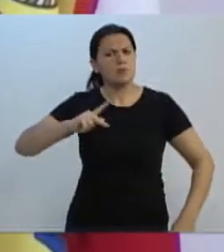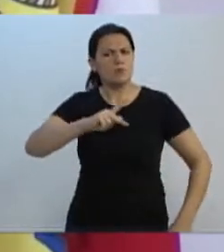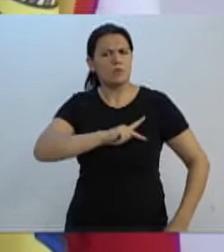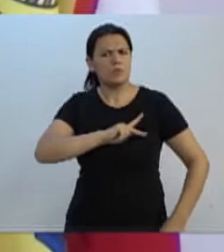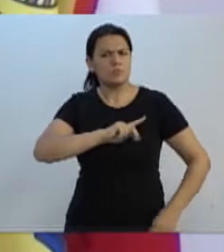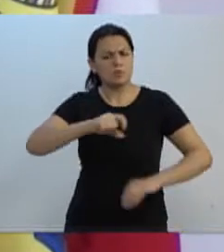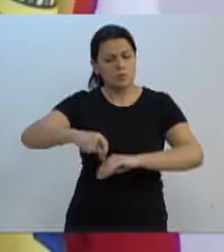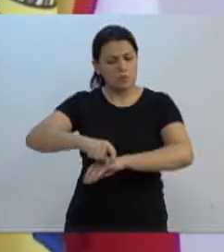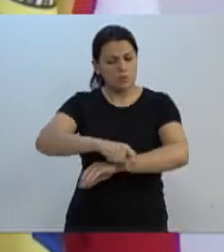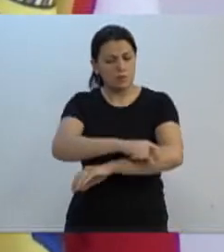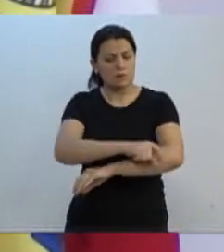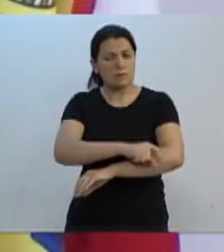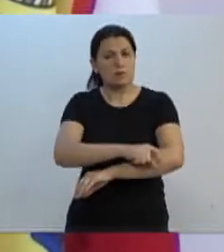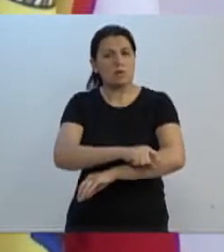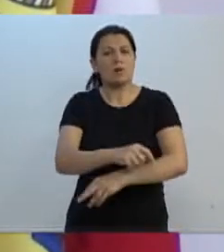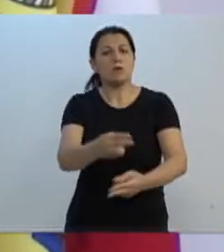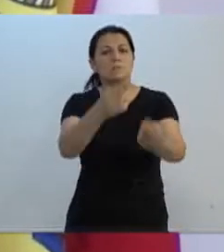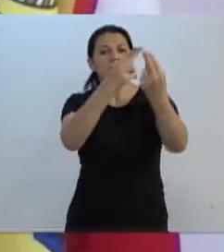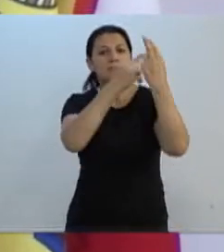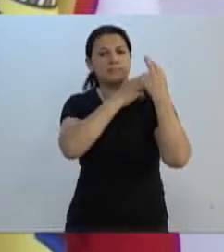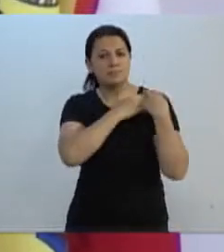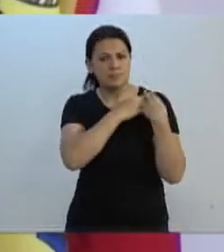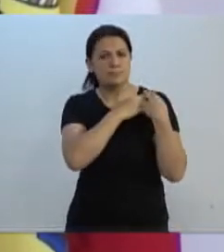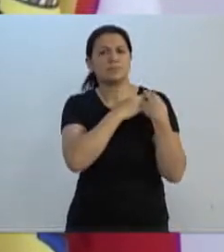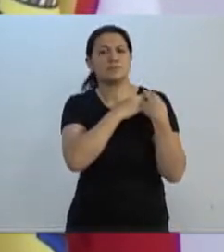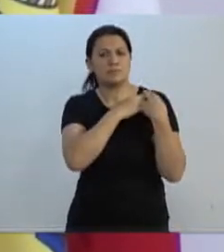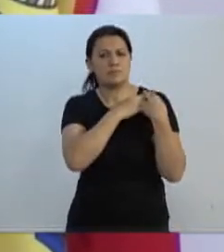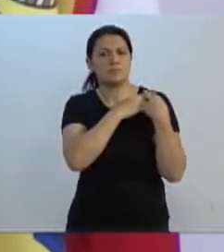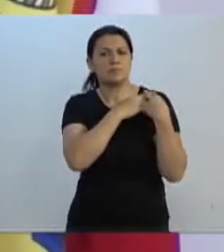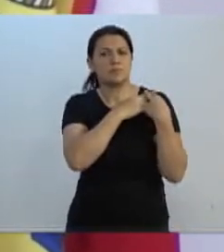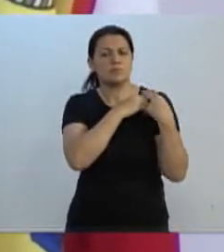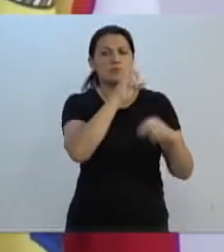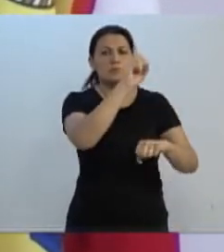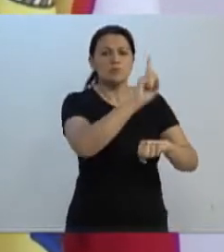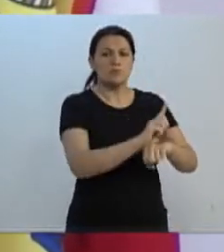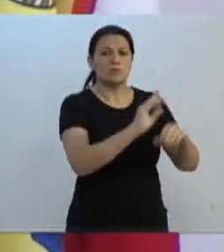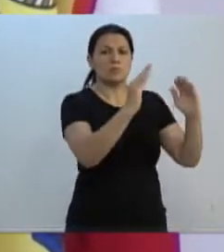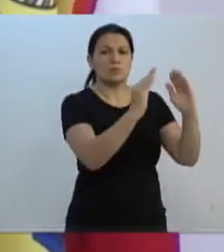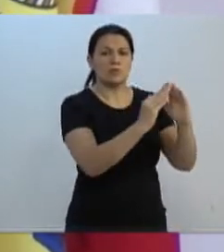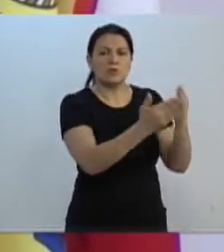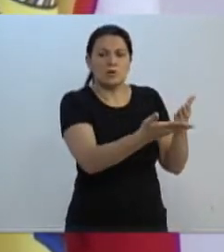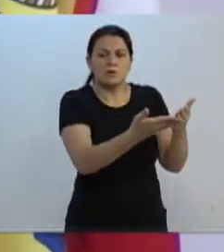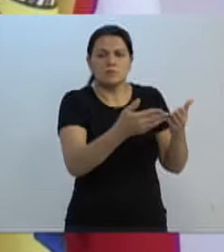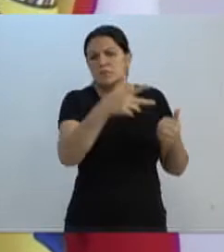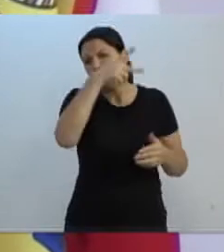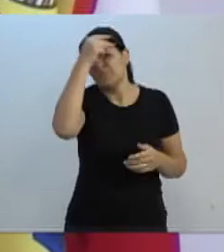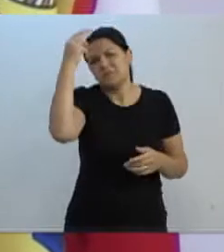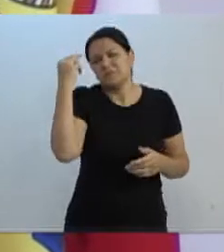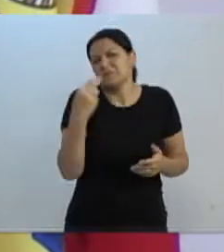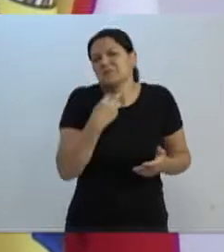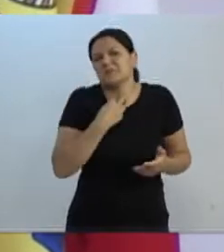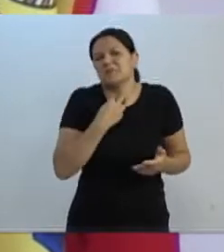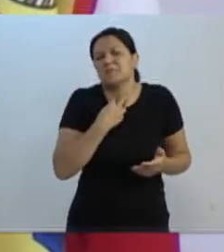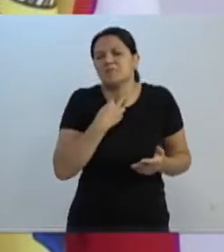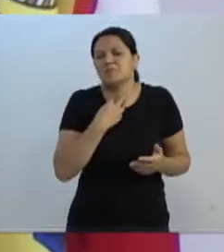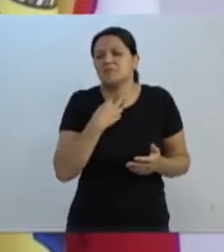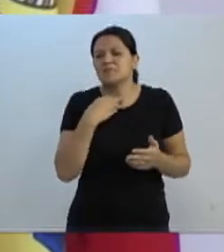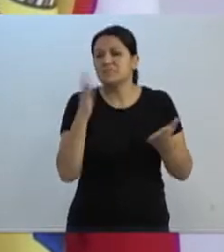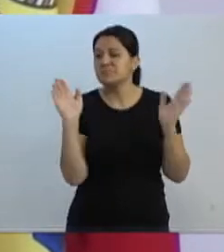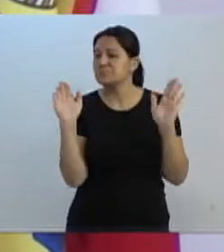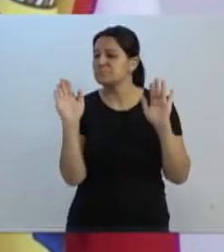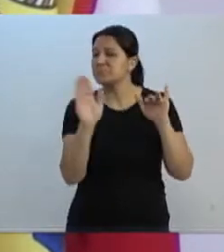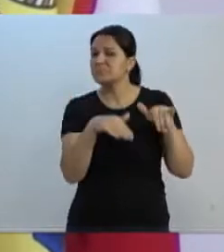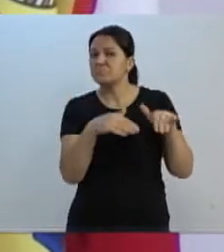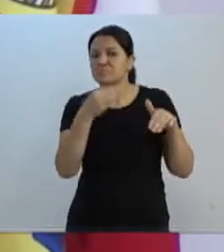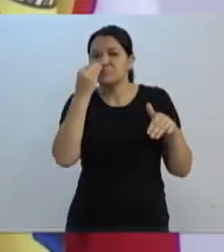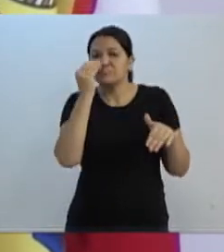por lei, é responsabilidade do morador, do proprietário, a prefeitura simplesmente não pode se fechar os olhos, o secretário, muito